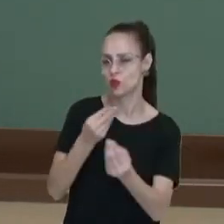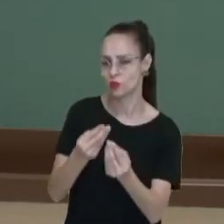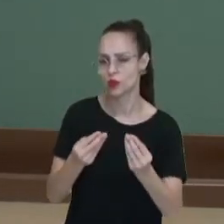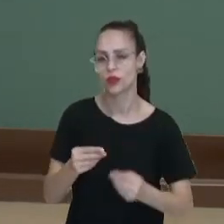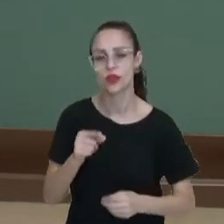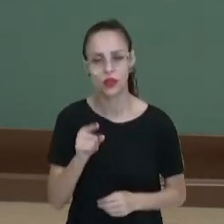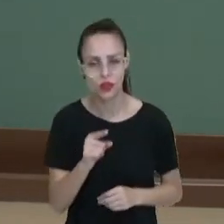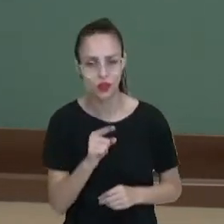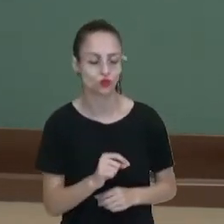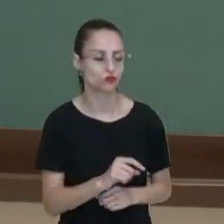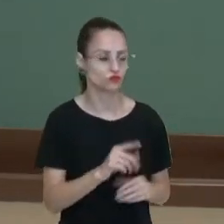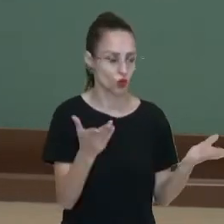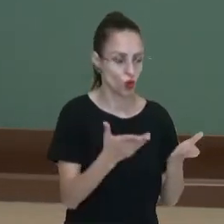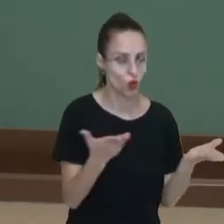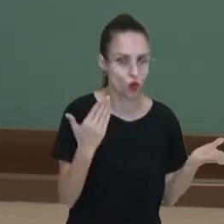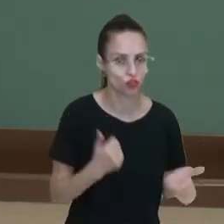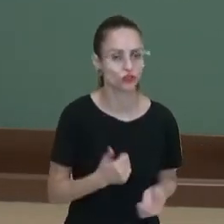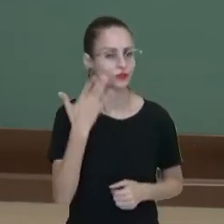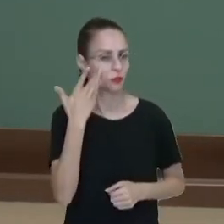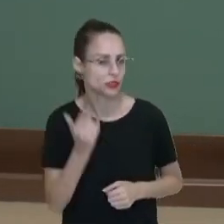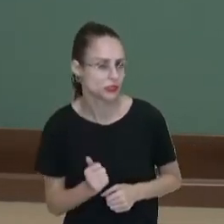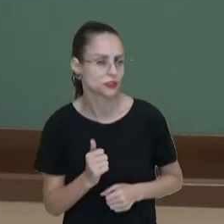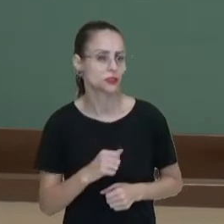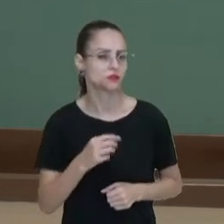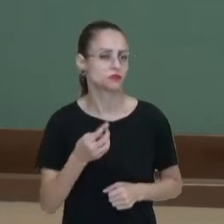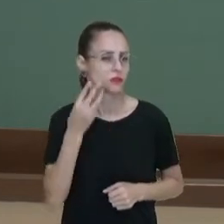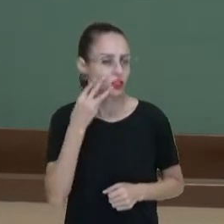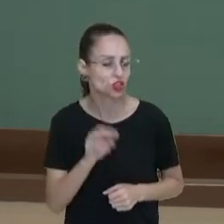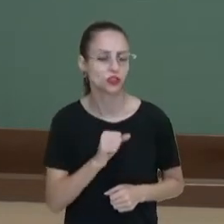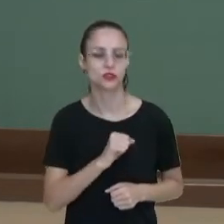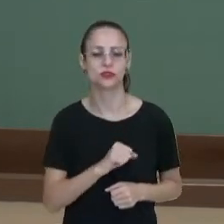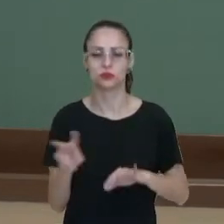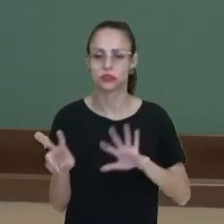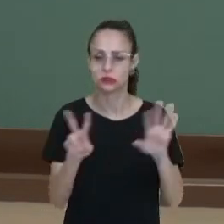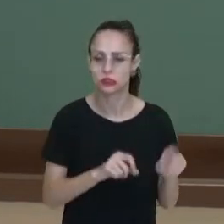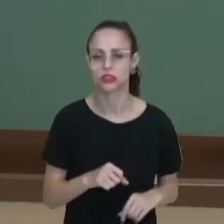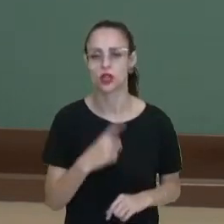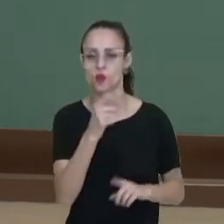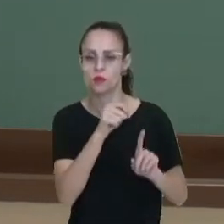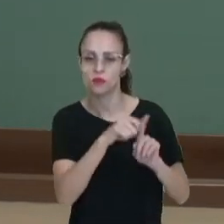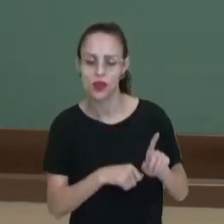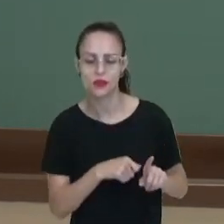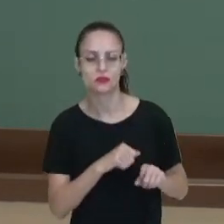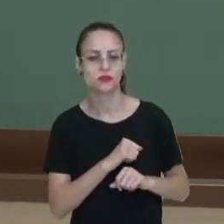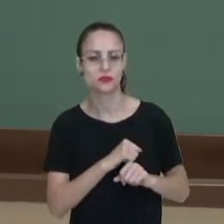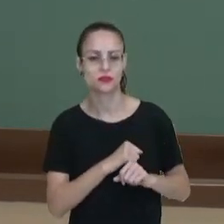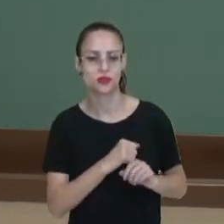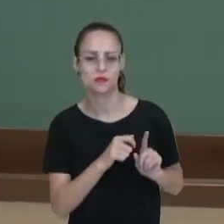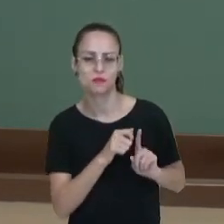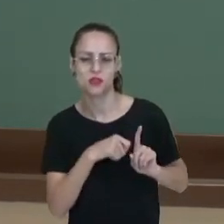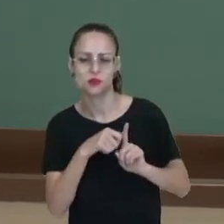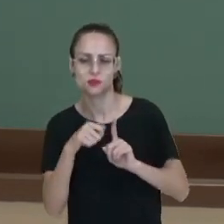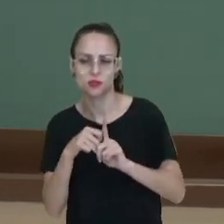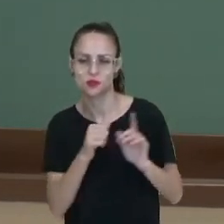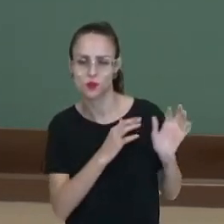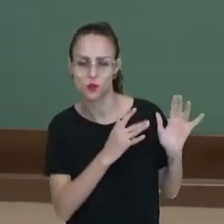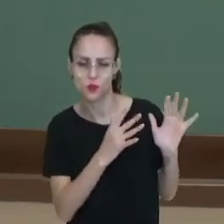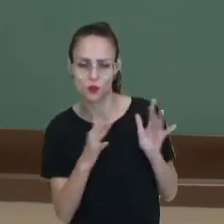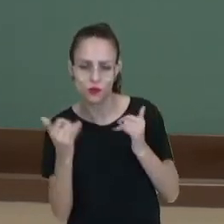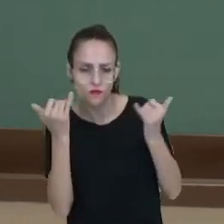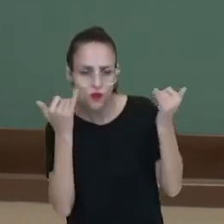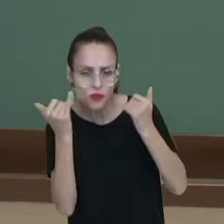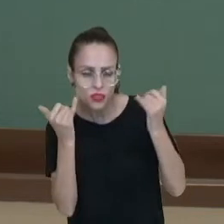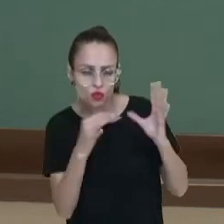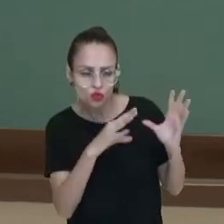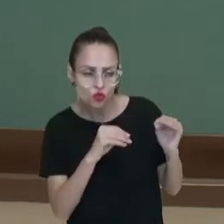coletando um dia, dois dias, uma semana, um mês, vários meses. Todas essas informações